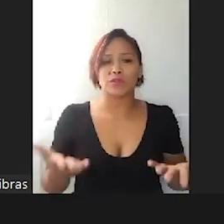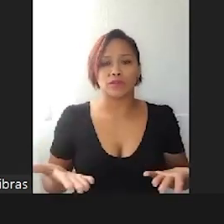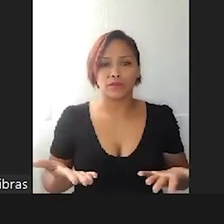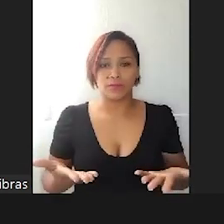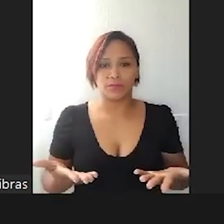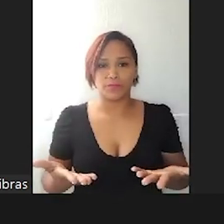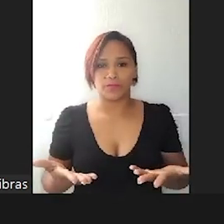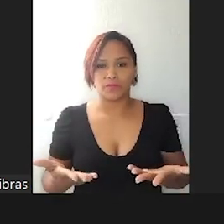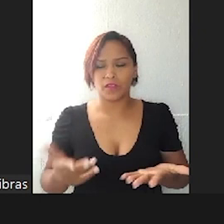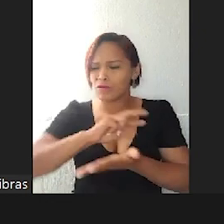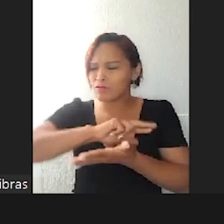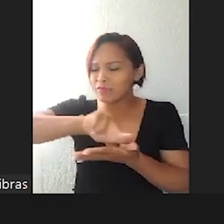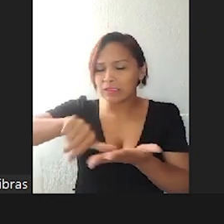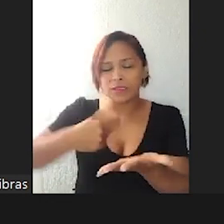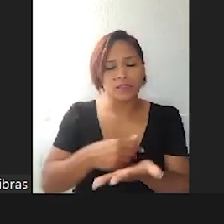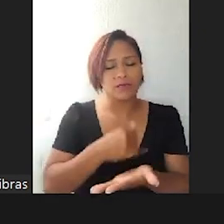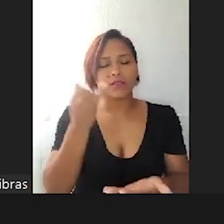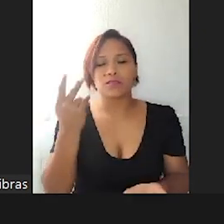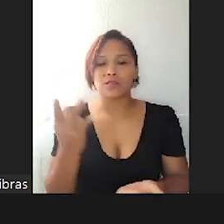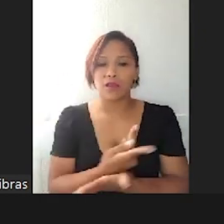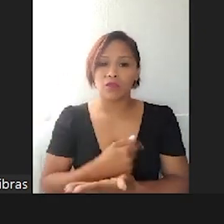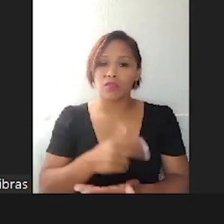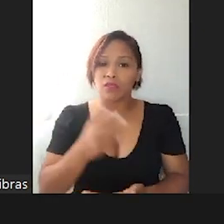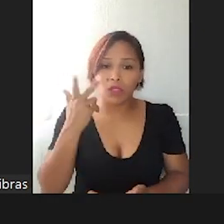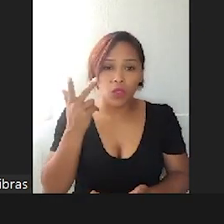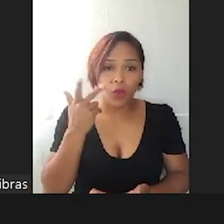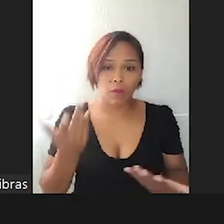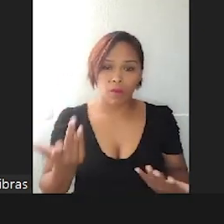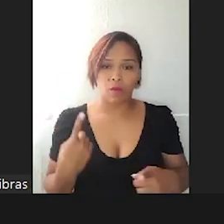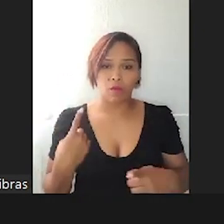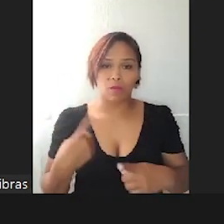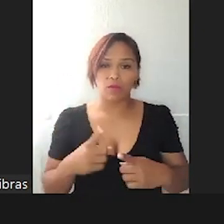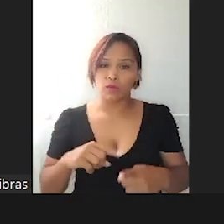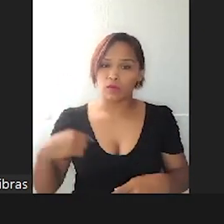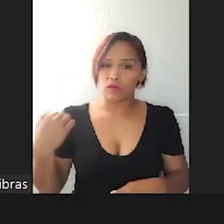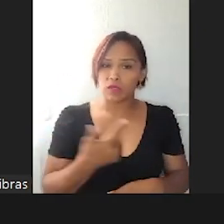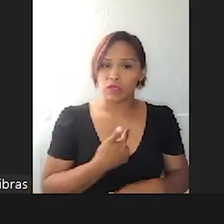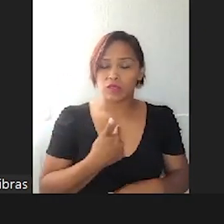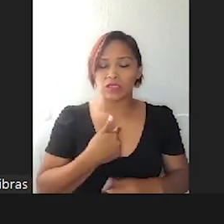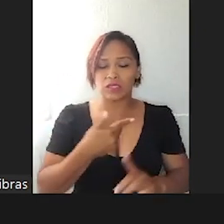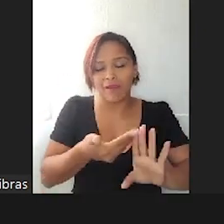vezes acontece da gente, às vezes, até rejeitar